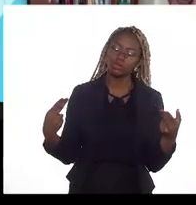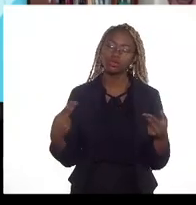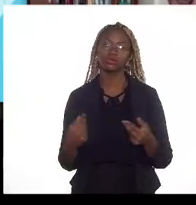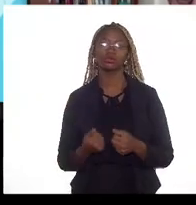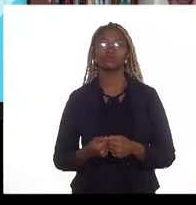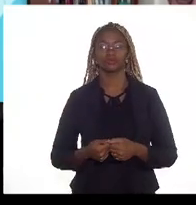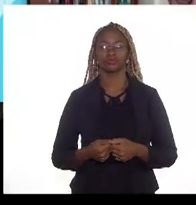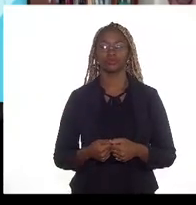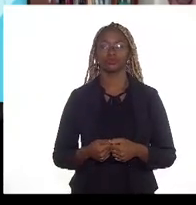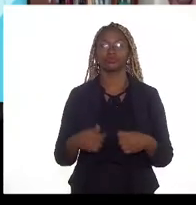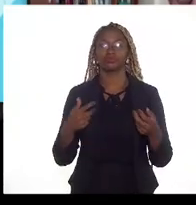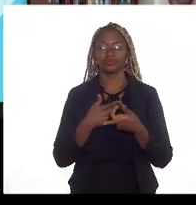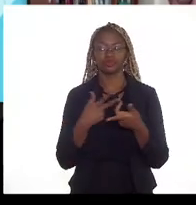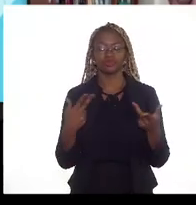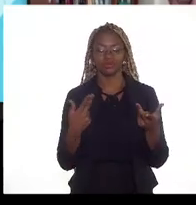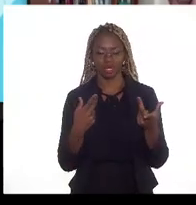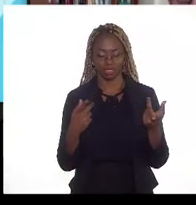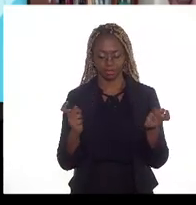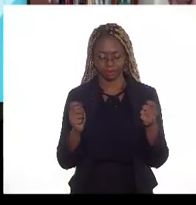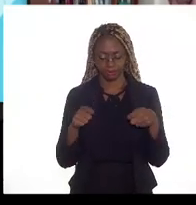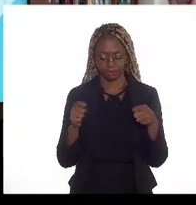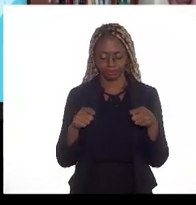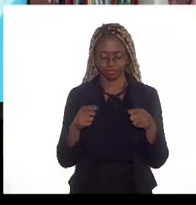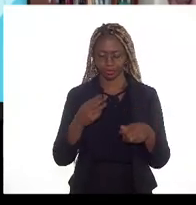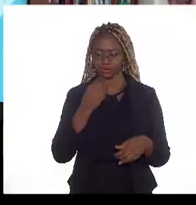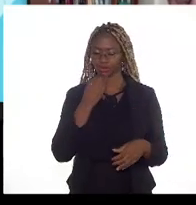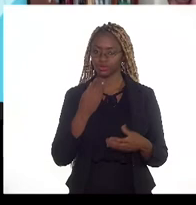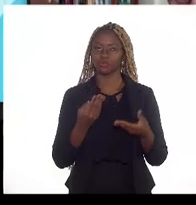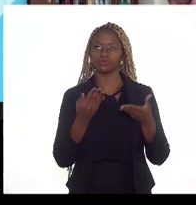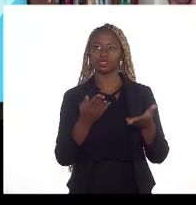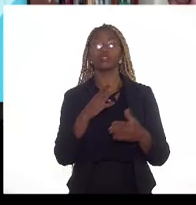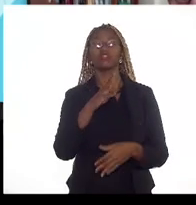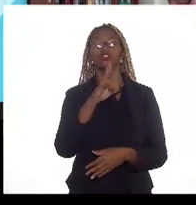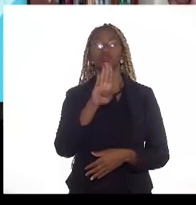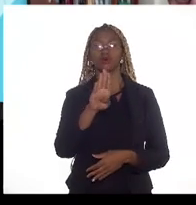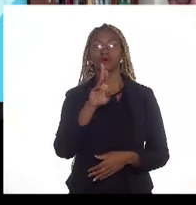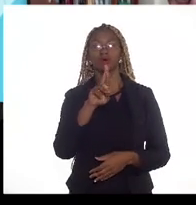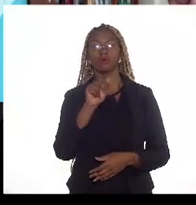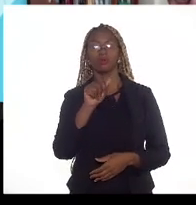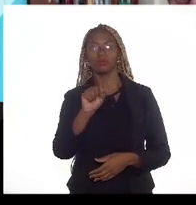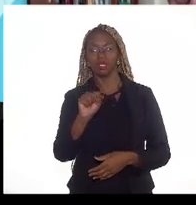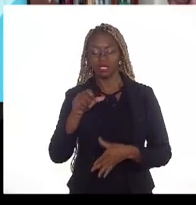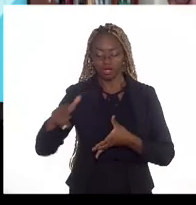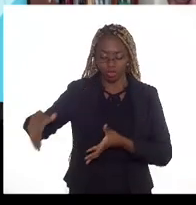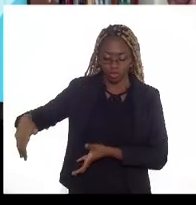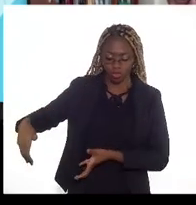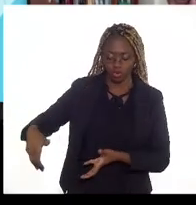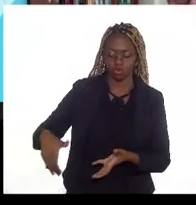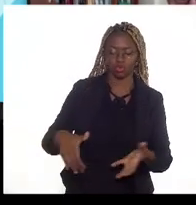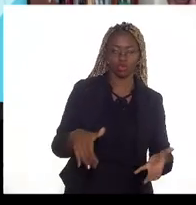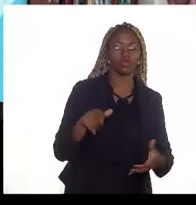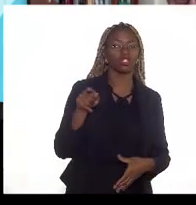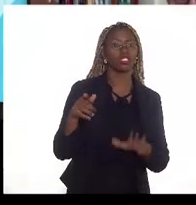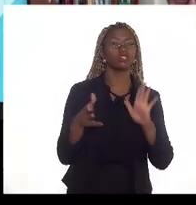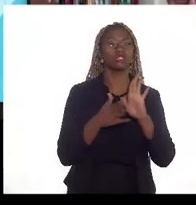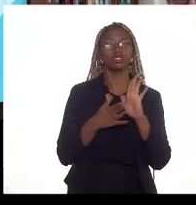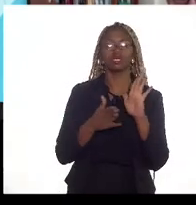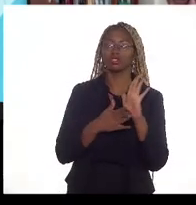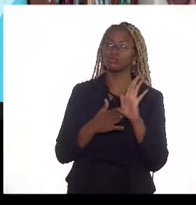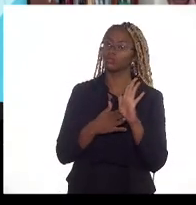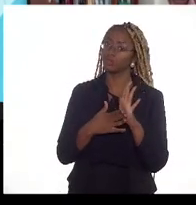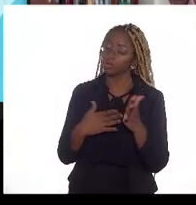de viabilização de um brasduto essa proposta apanhou bastante